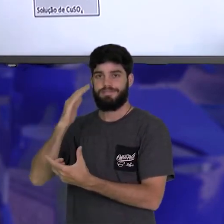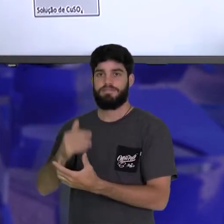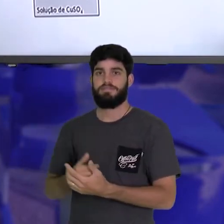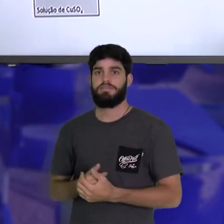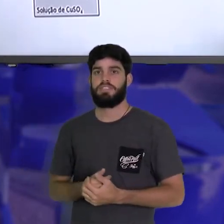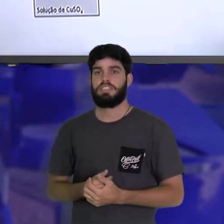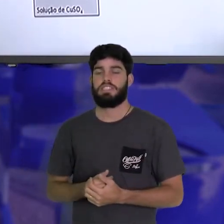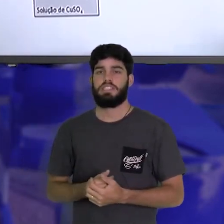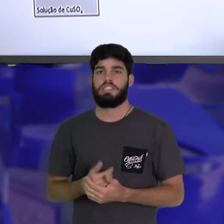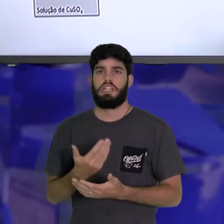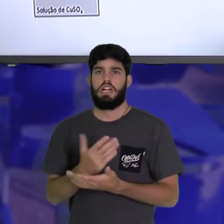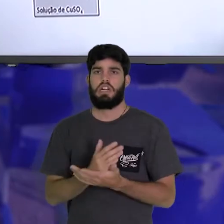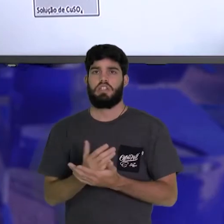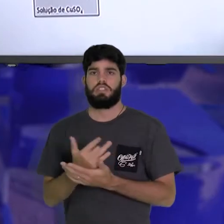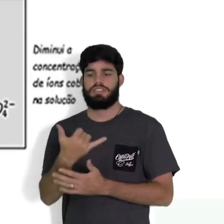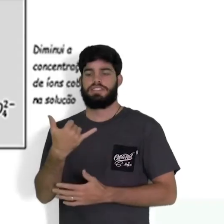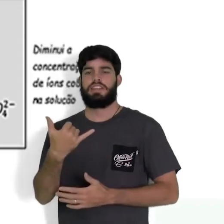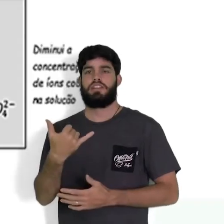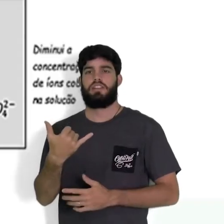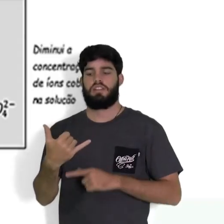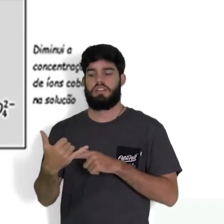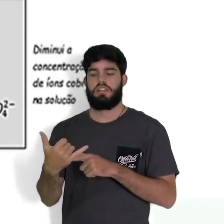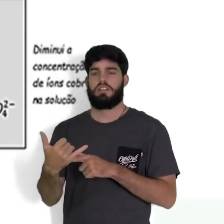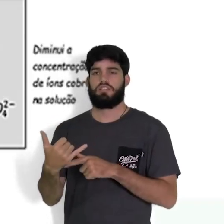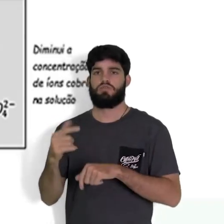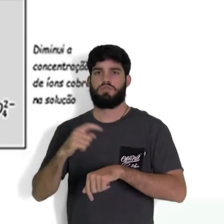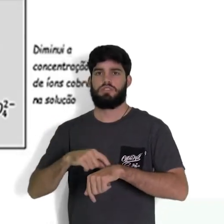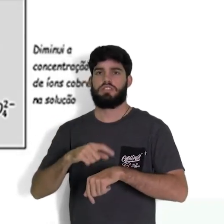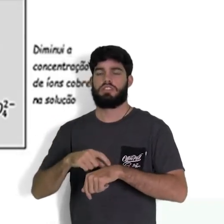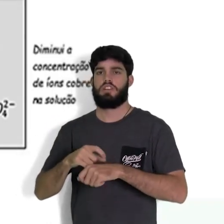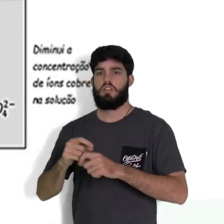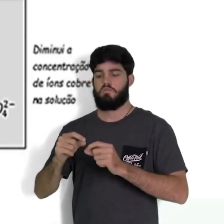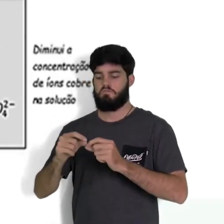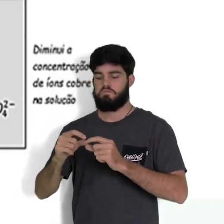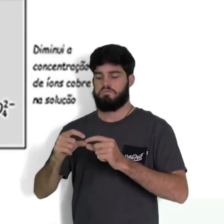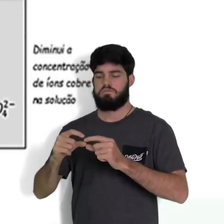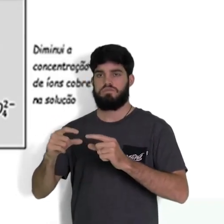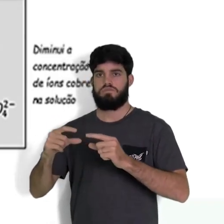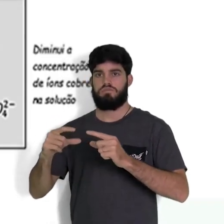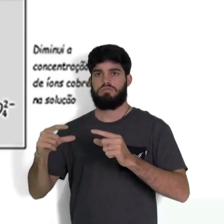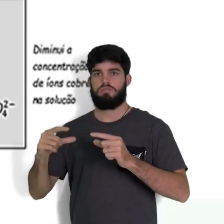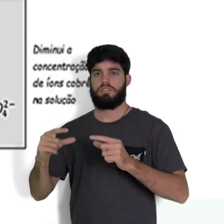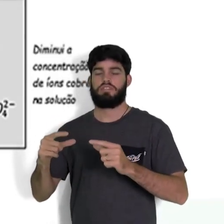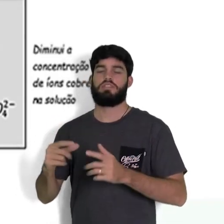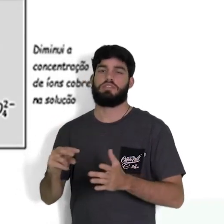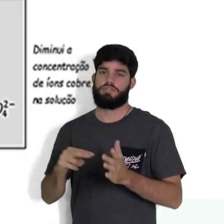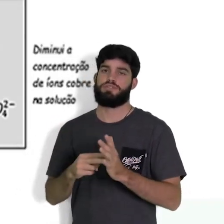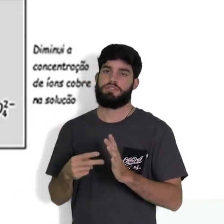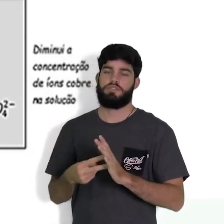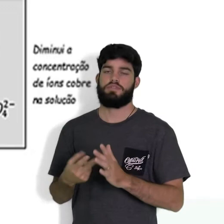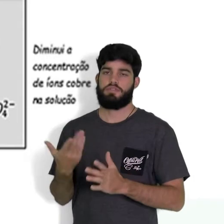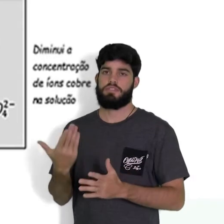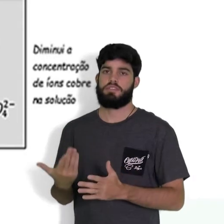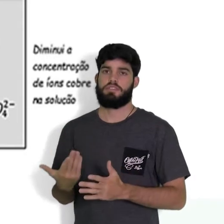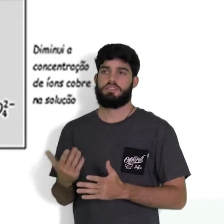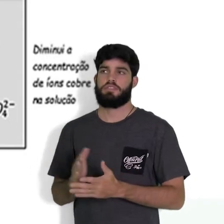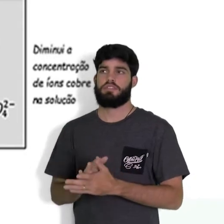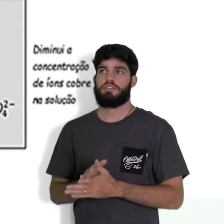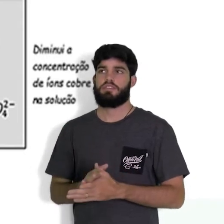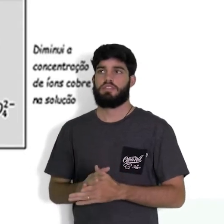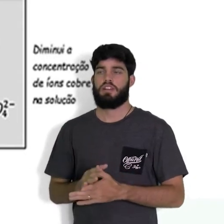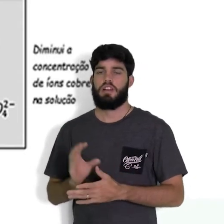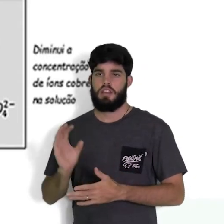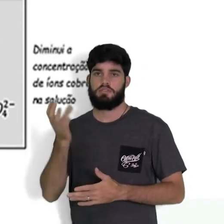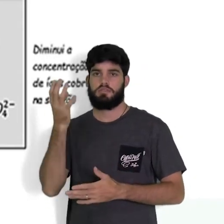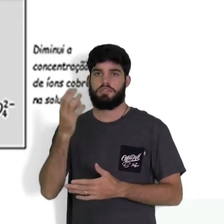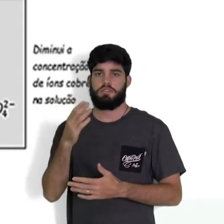algumas baterias de celulares, com o passar do tempo, elas vão inchando, e seria esse processo, que estaria ali